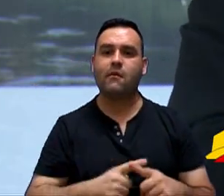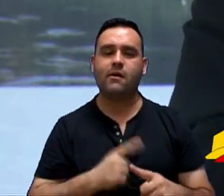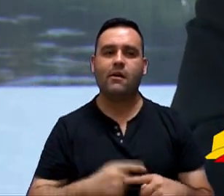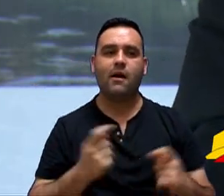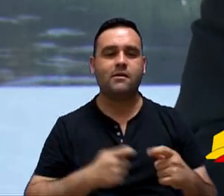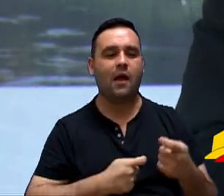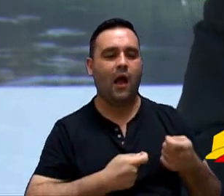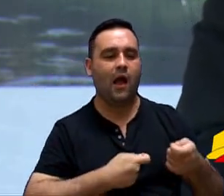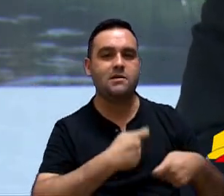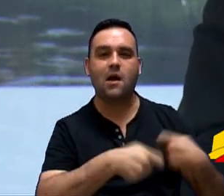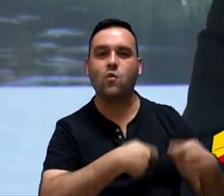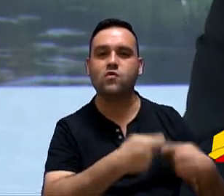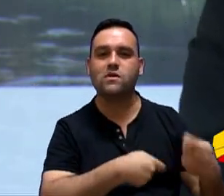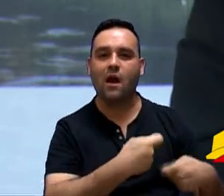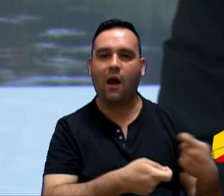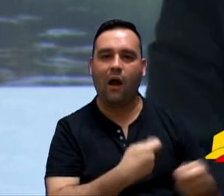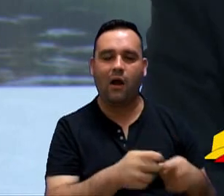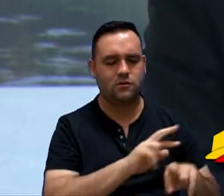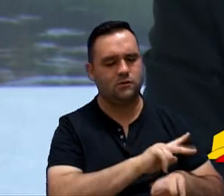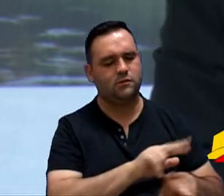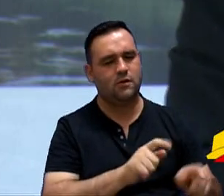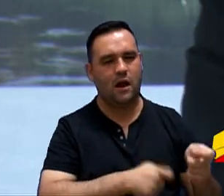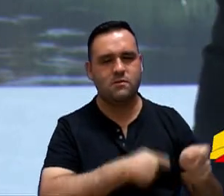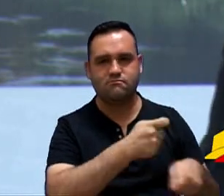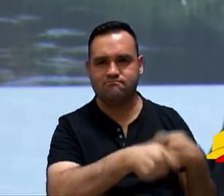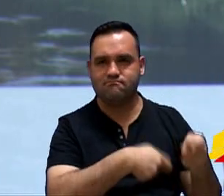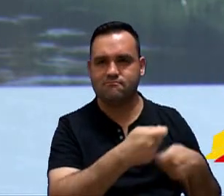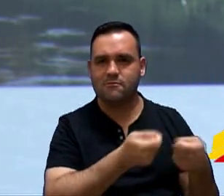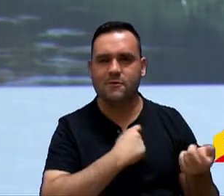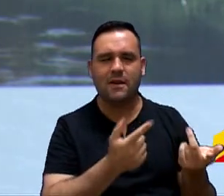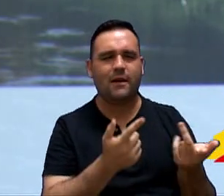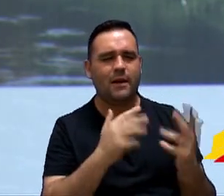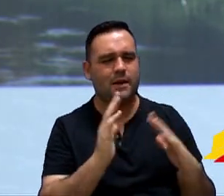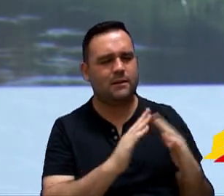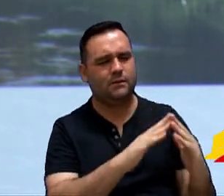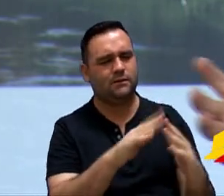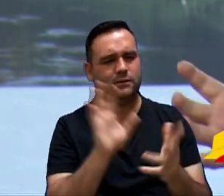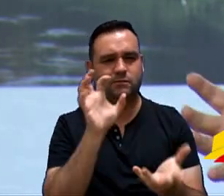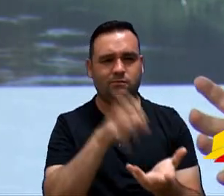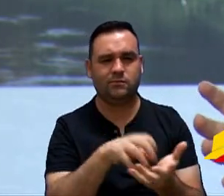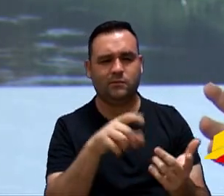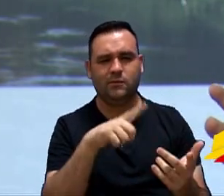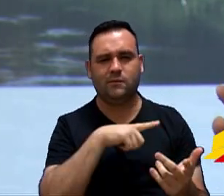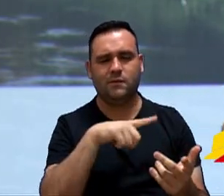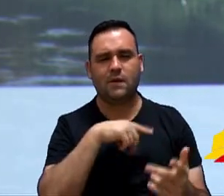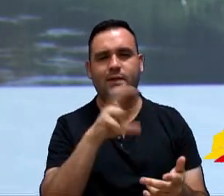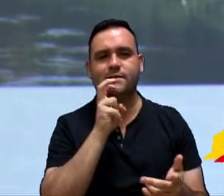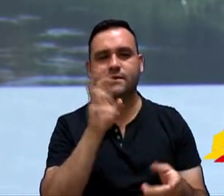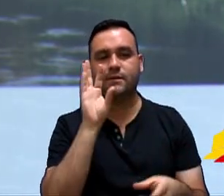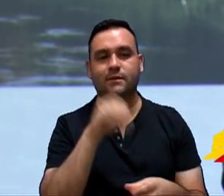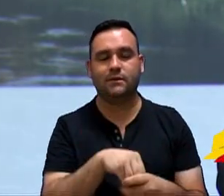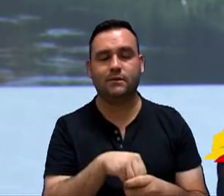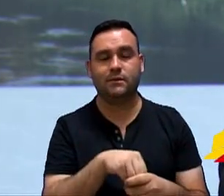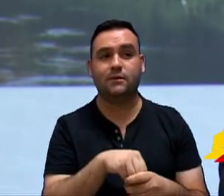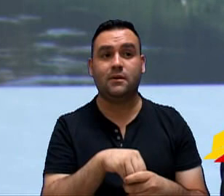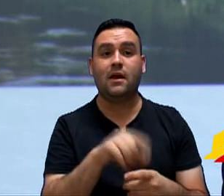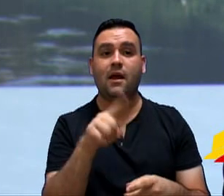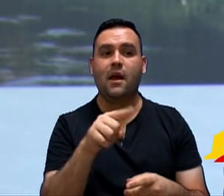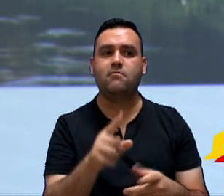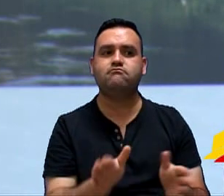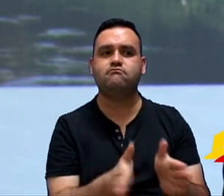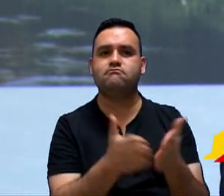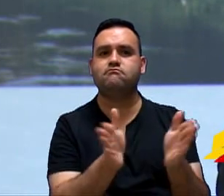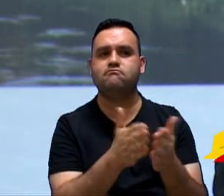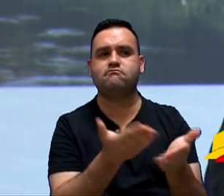poder negociar com uma série de conjuntos, núcleos habitacionais existentes na cidade de Sorocaba, de baixa